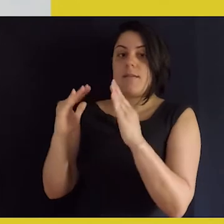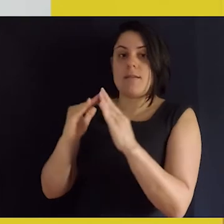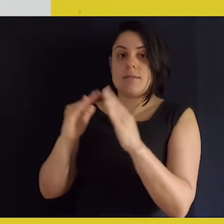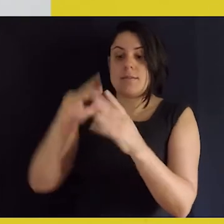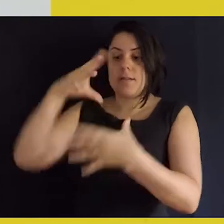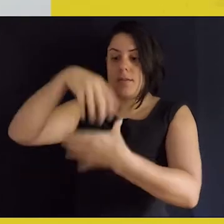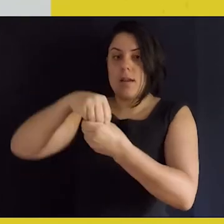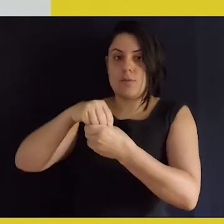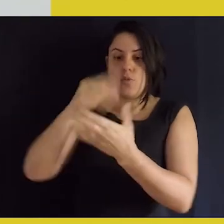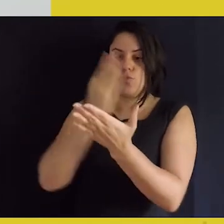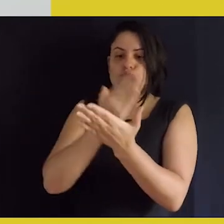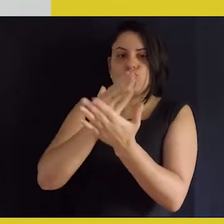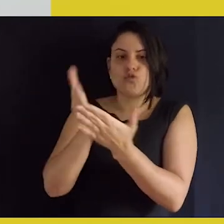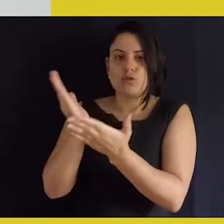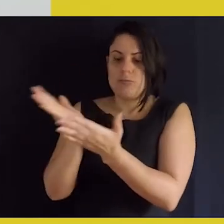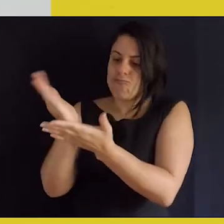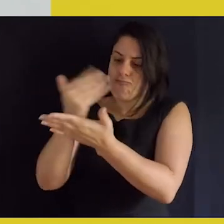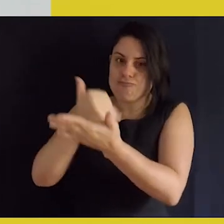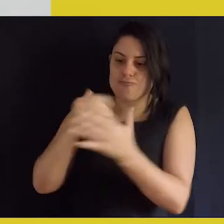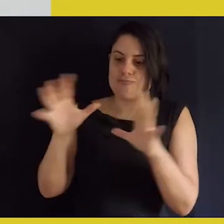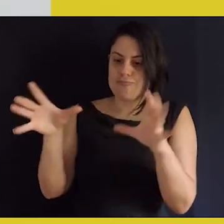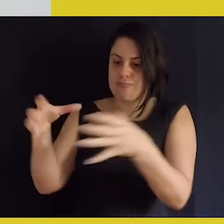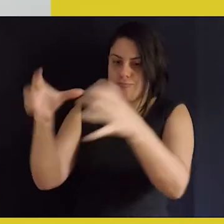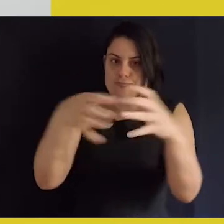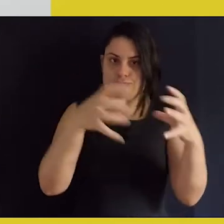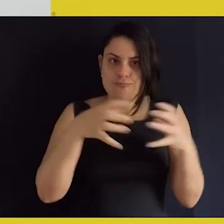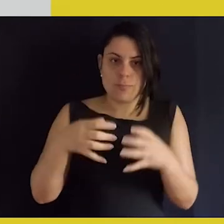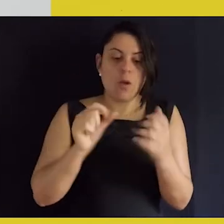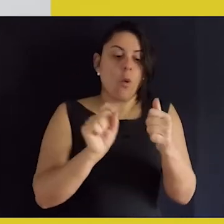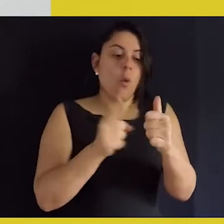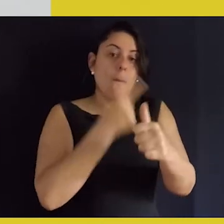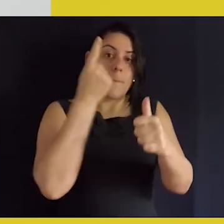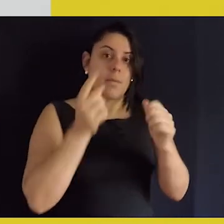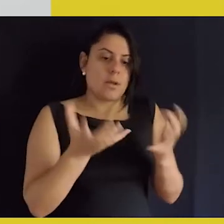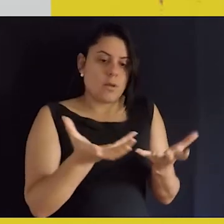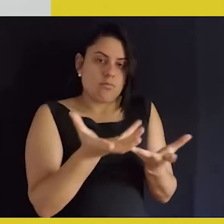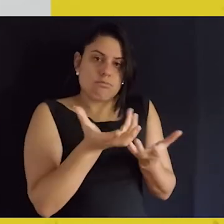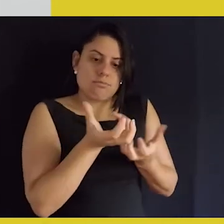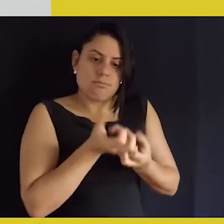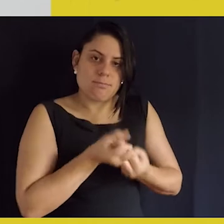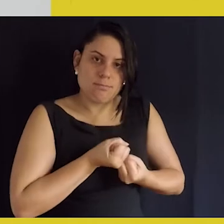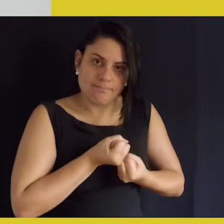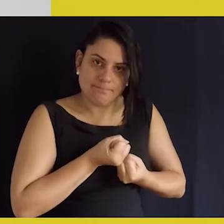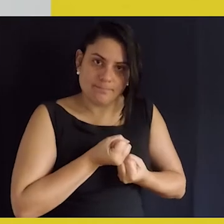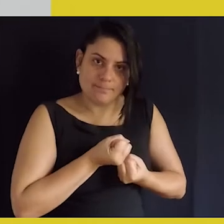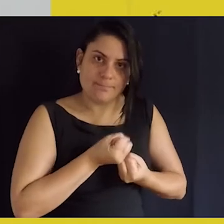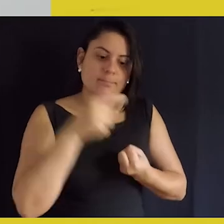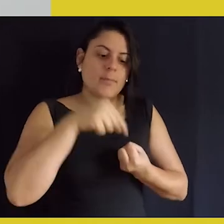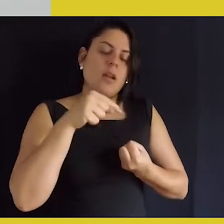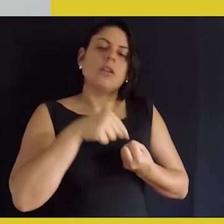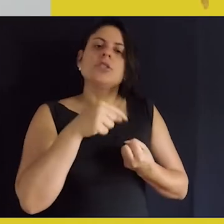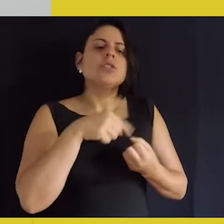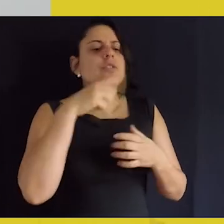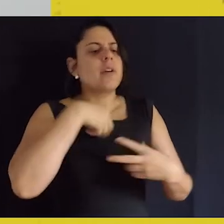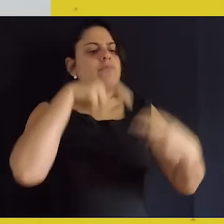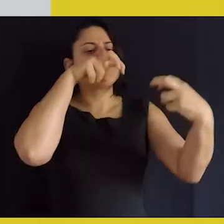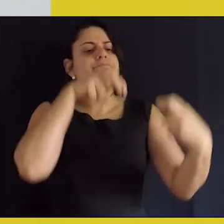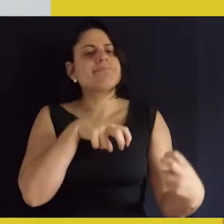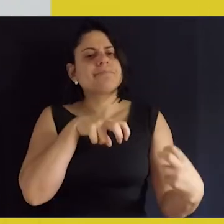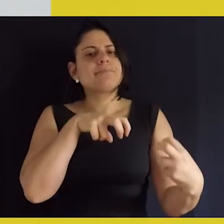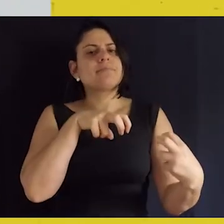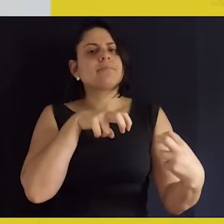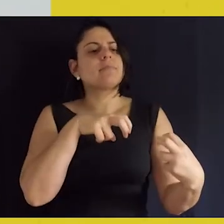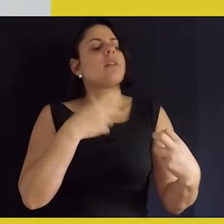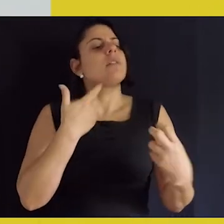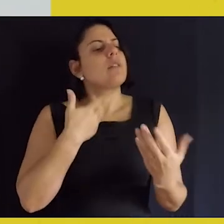funciona dentro de quatro eixos. O primeiro deles é o acolhimento, onde a gente vai